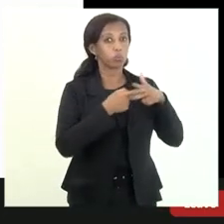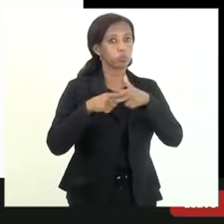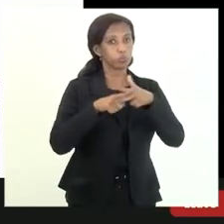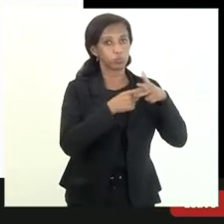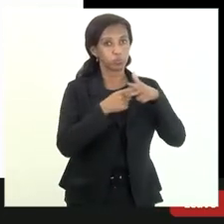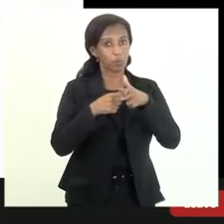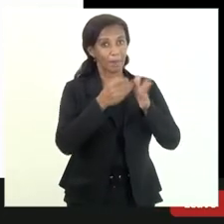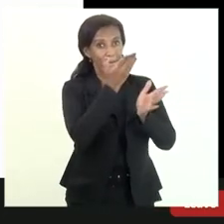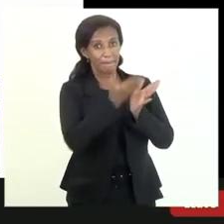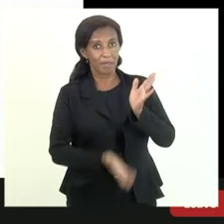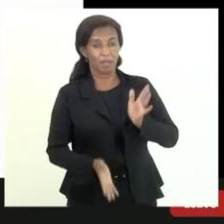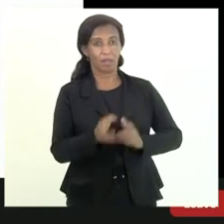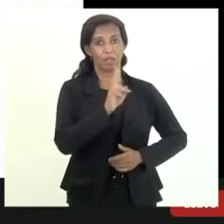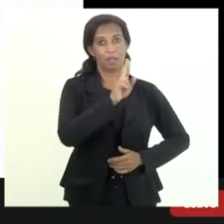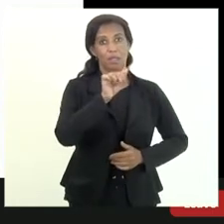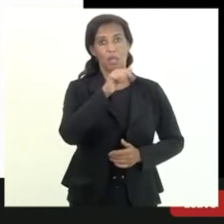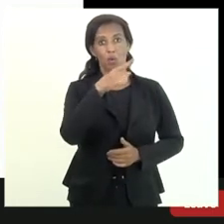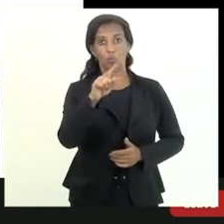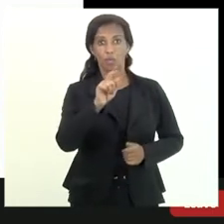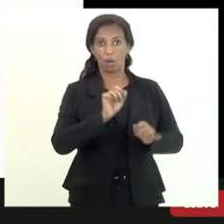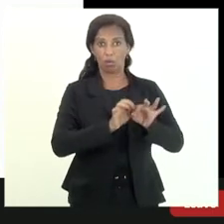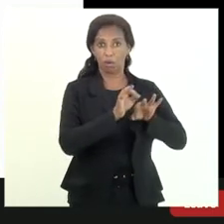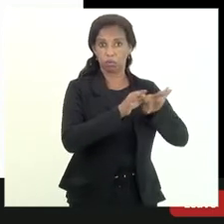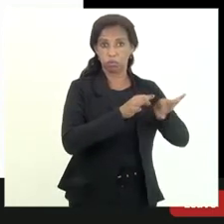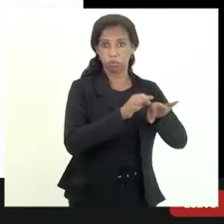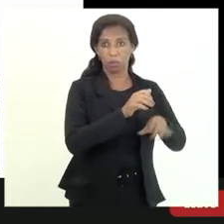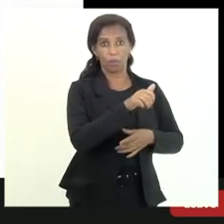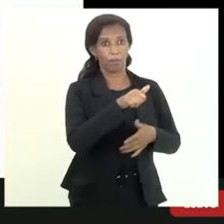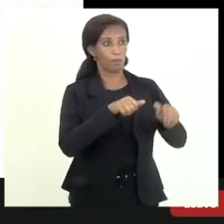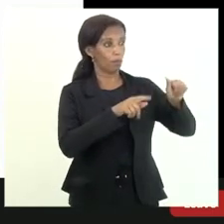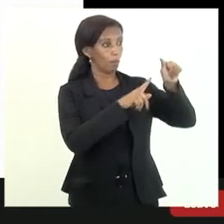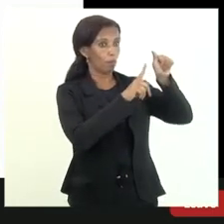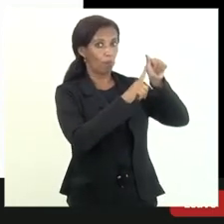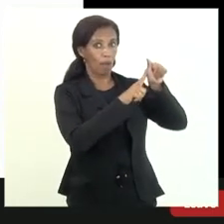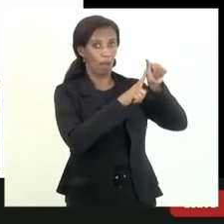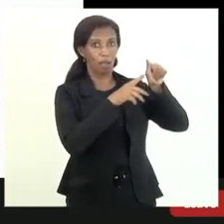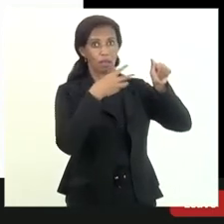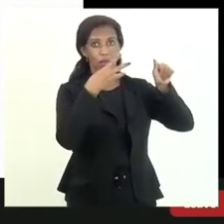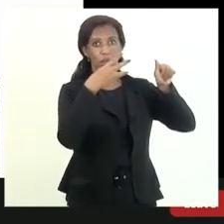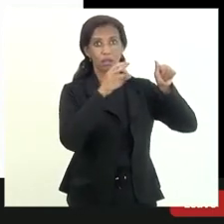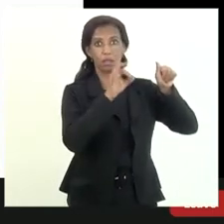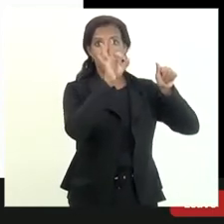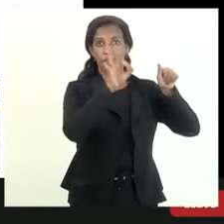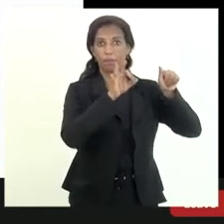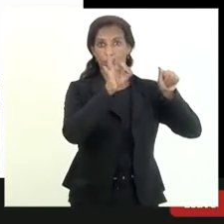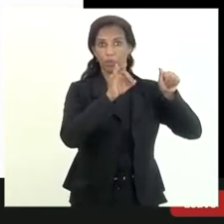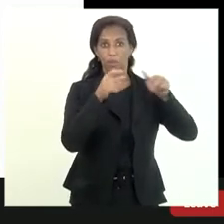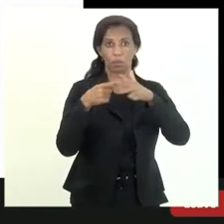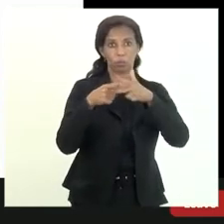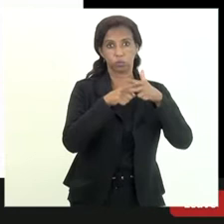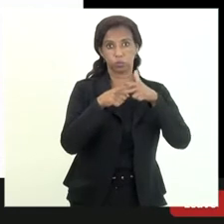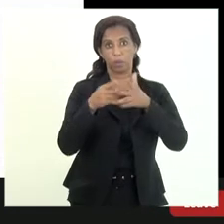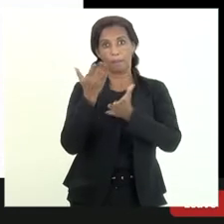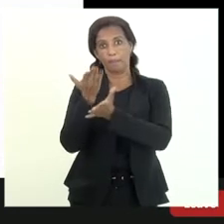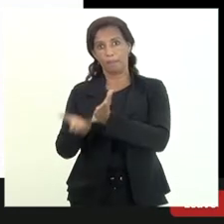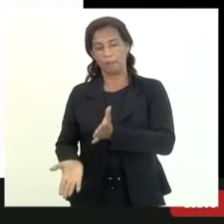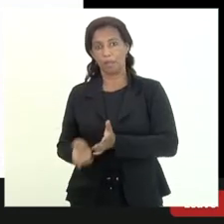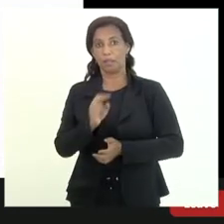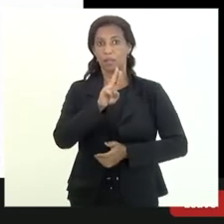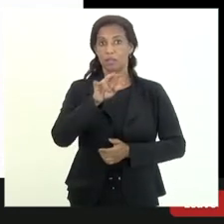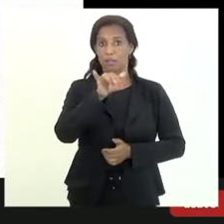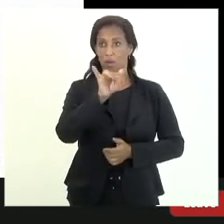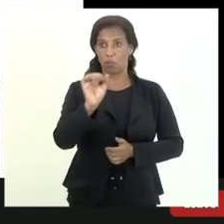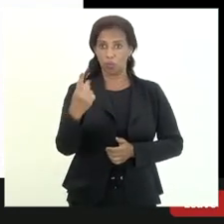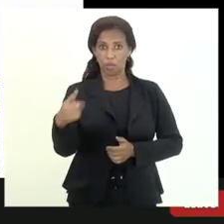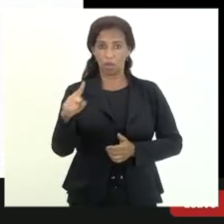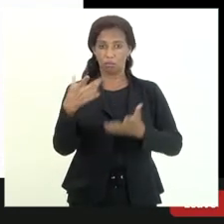estabeleceu veja bem a União estabeleceu para o A 30% de percentual de ajuste para perda então se a União está considerando